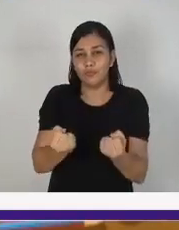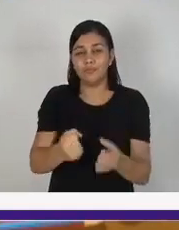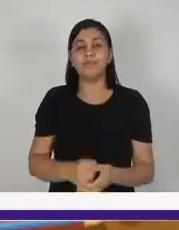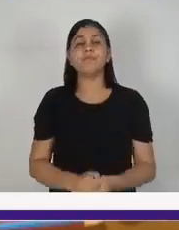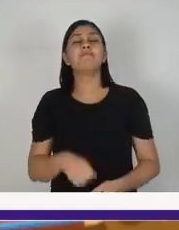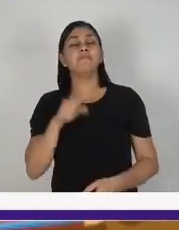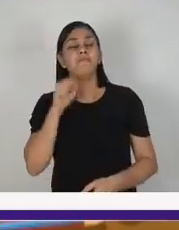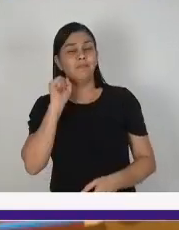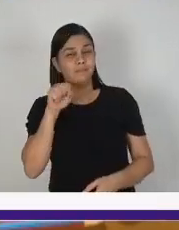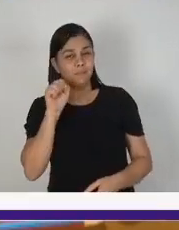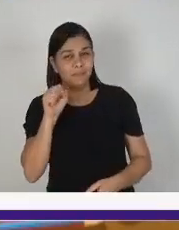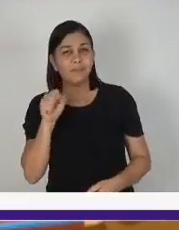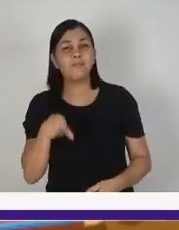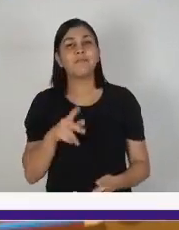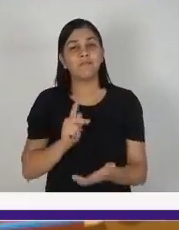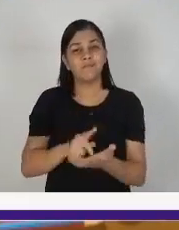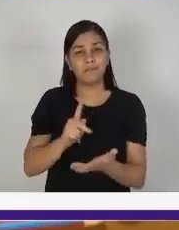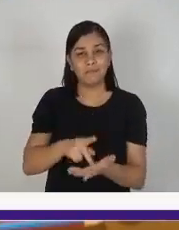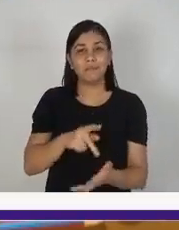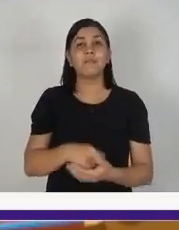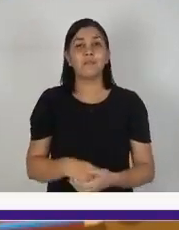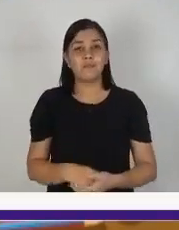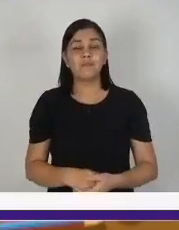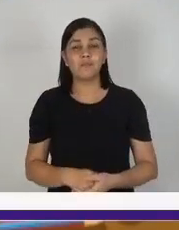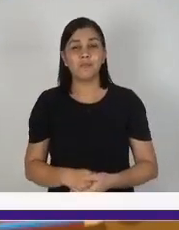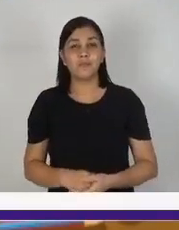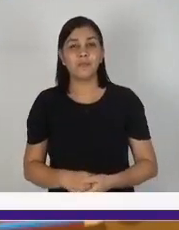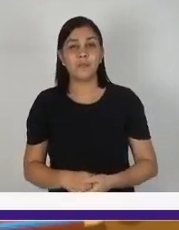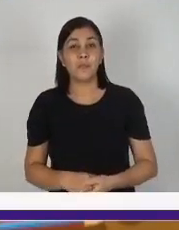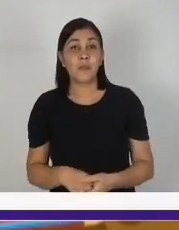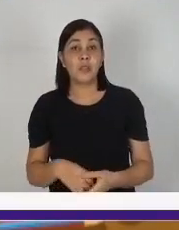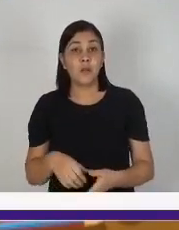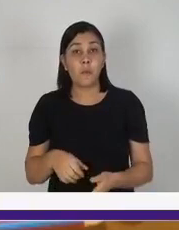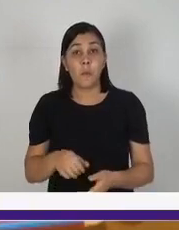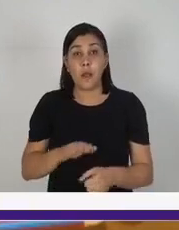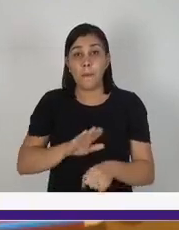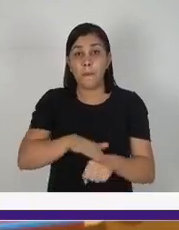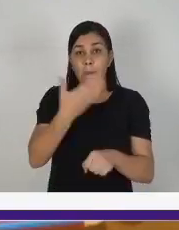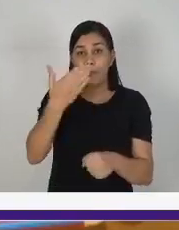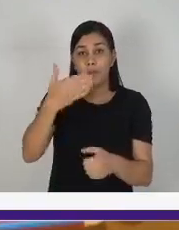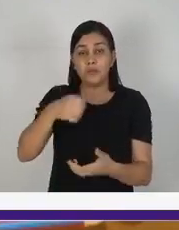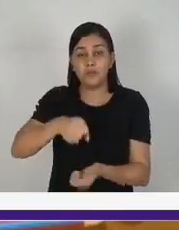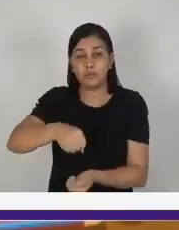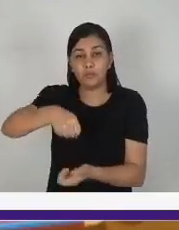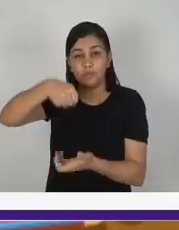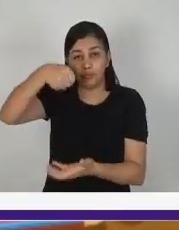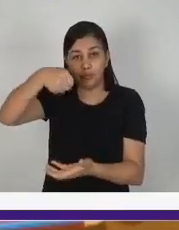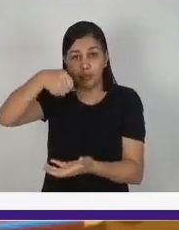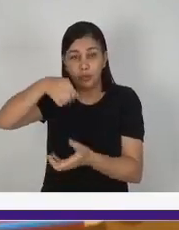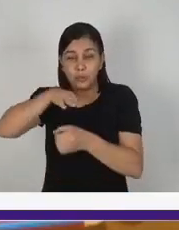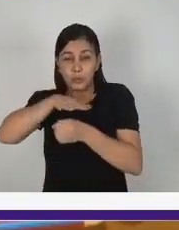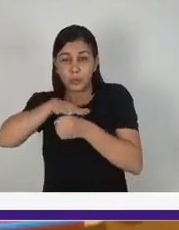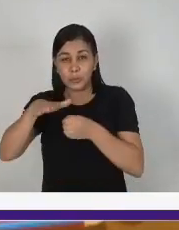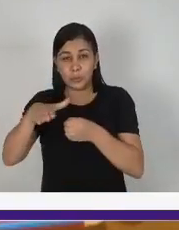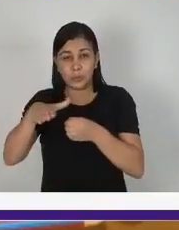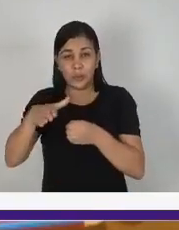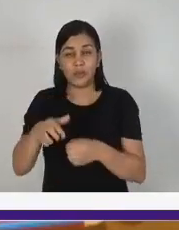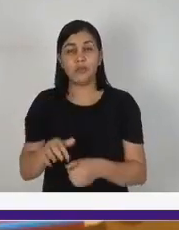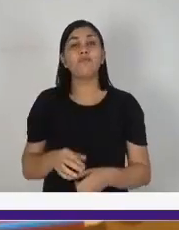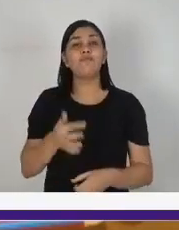Isso mesmo! É isso aí mesmo que você está vendo. A mais pesada é a que está cheia de frutas.